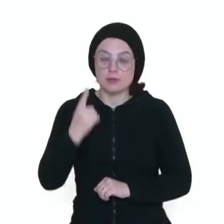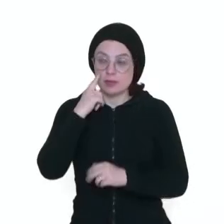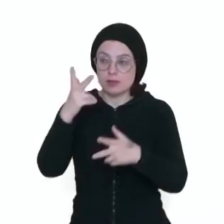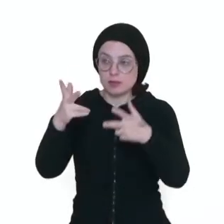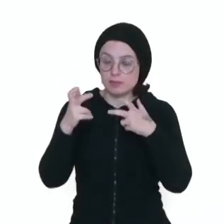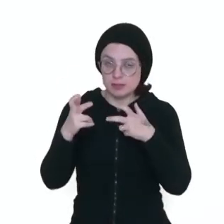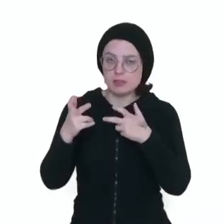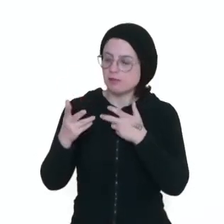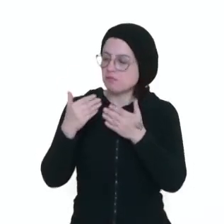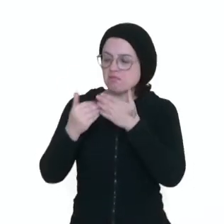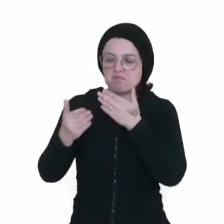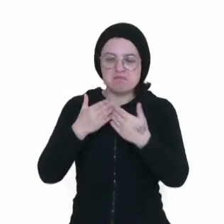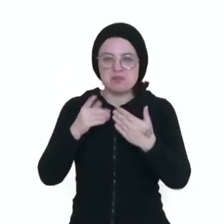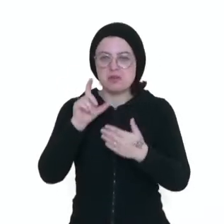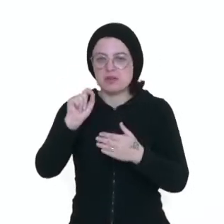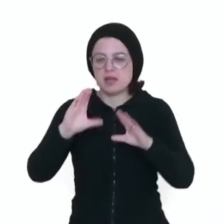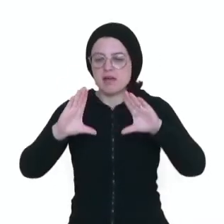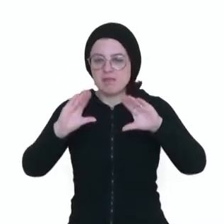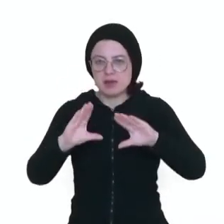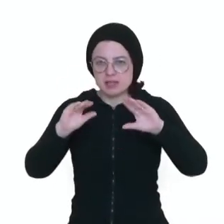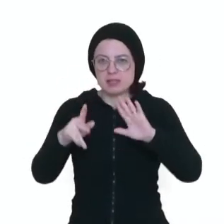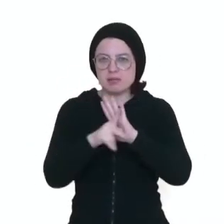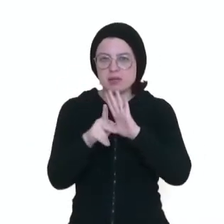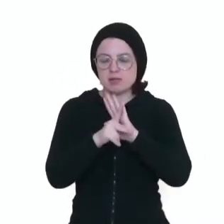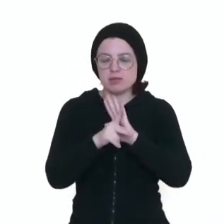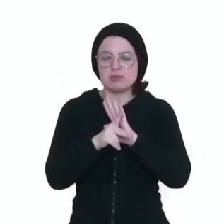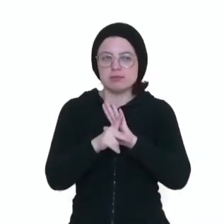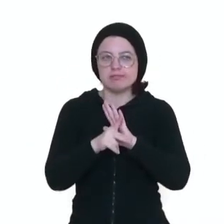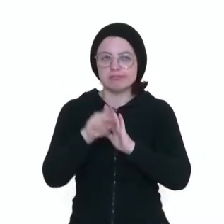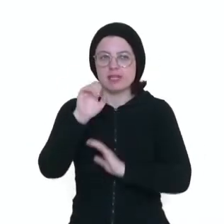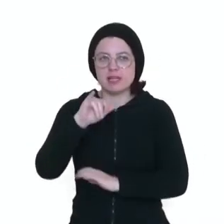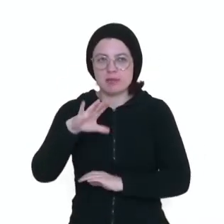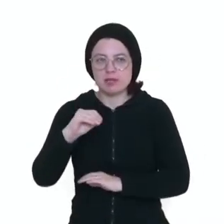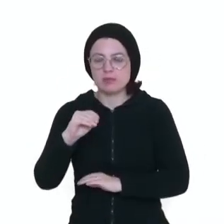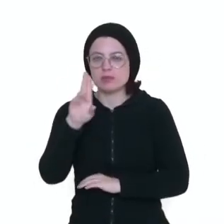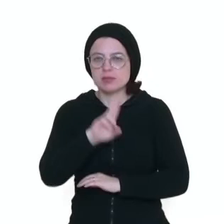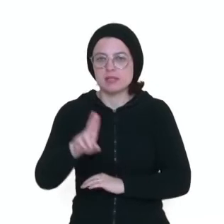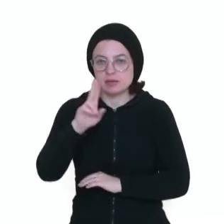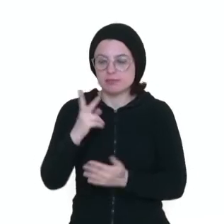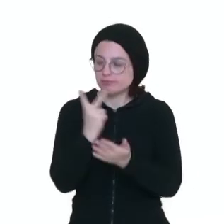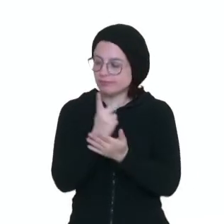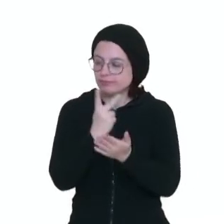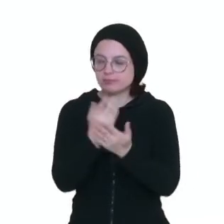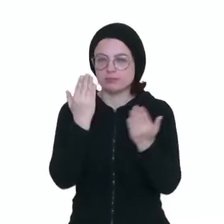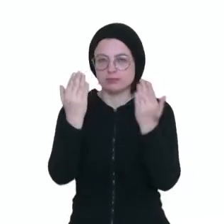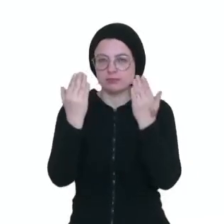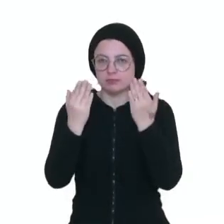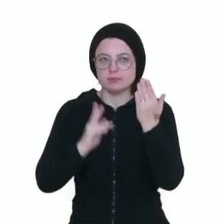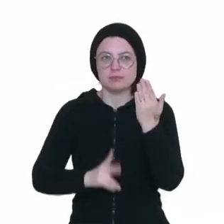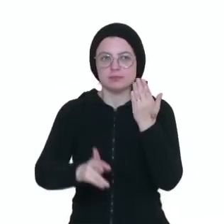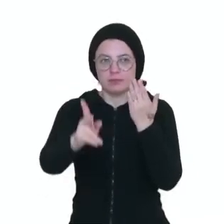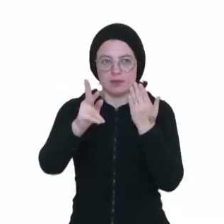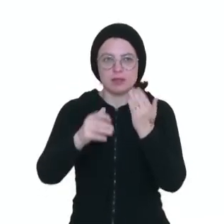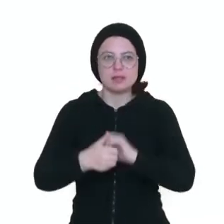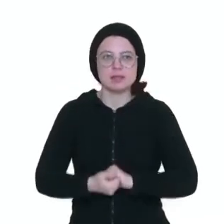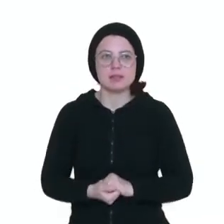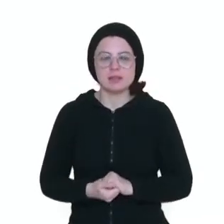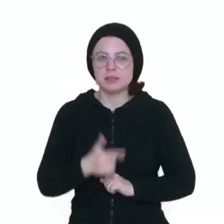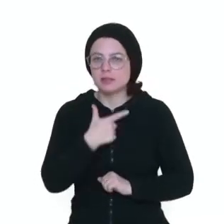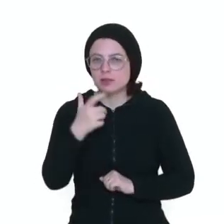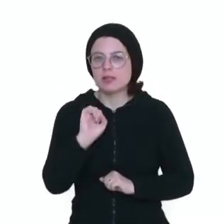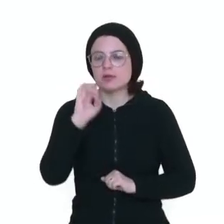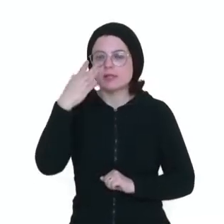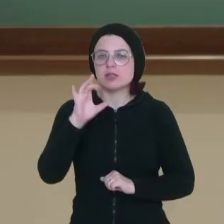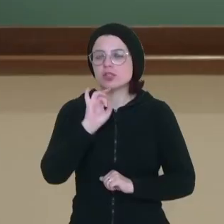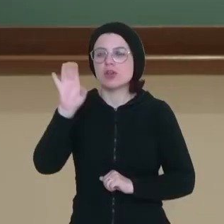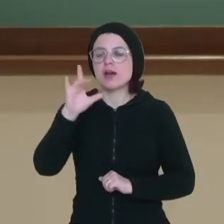Observe que não importa a quantidade de massa dos elementos usada, a proporção sempre será a mesma. Proust observou que isso não ocorria somente com a